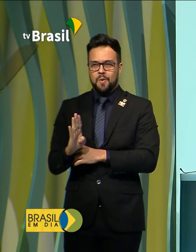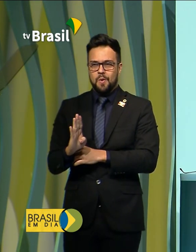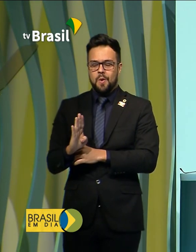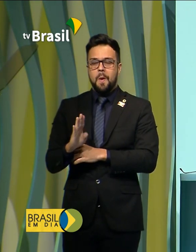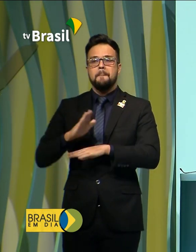atrativo. a percorrer.